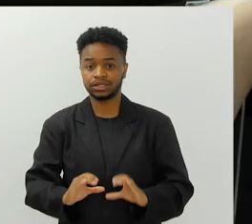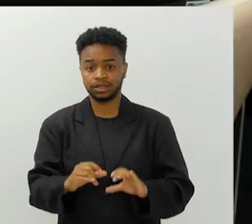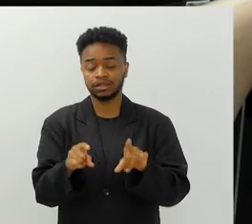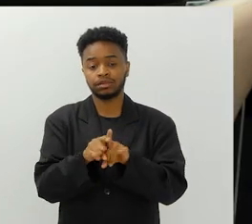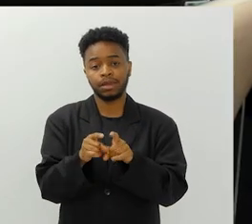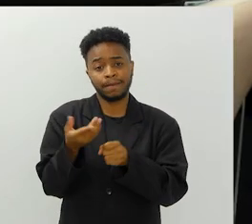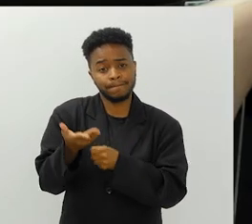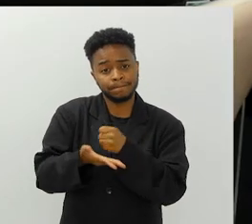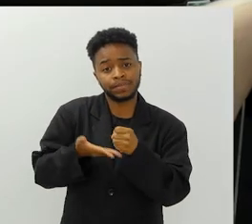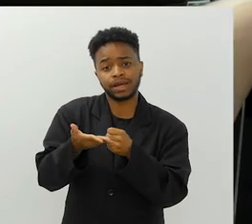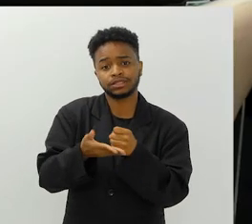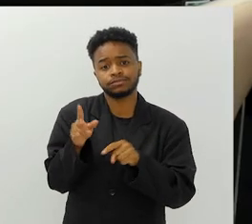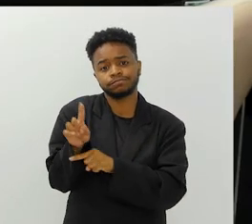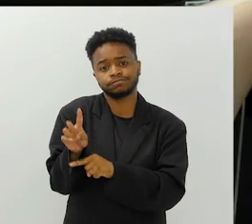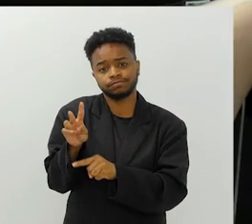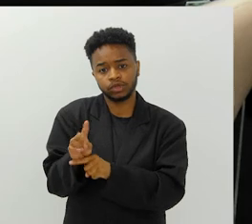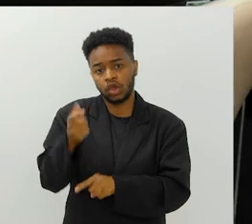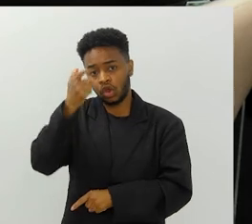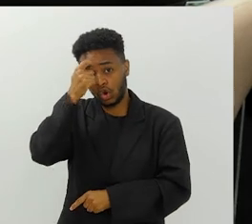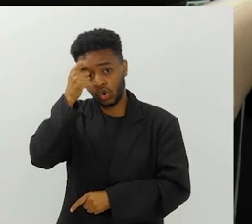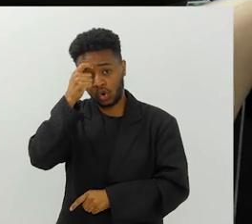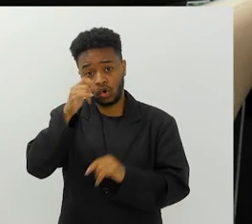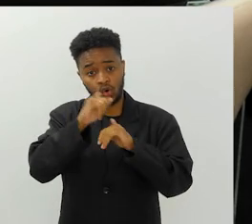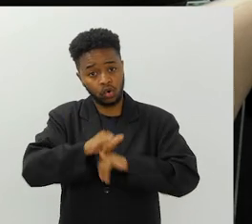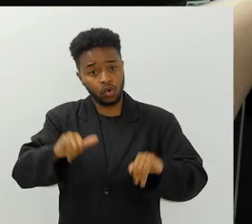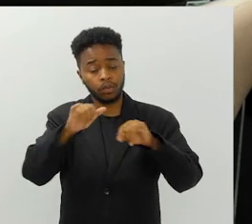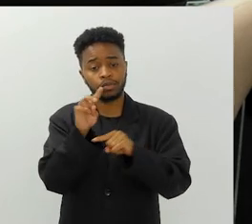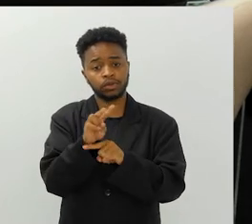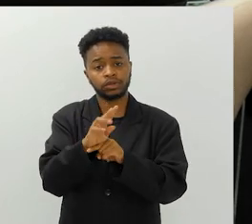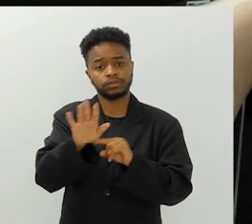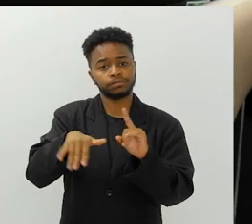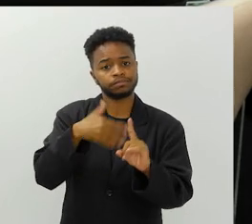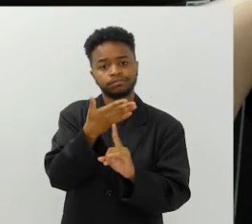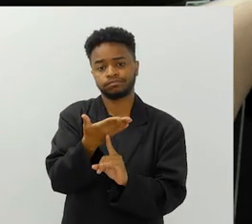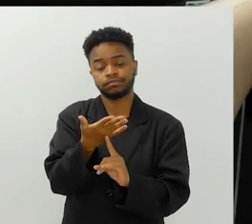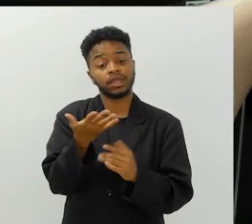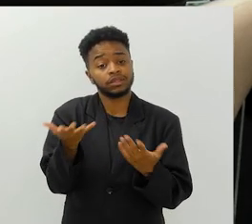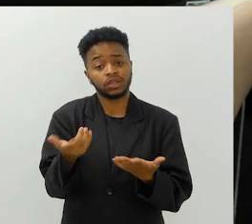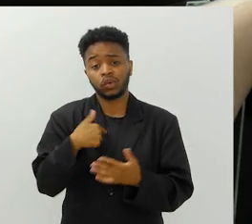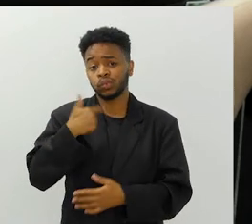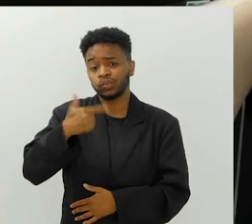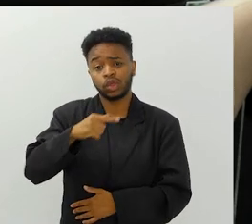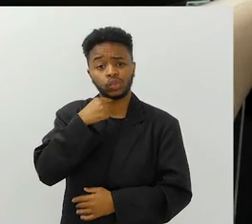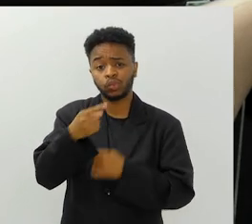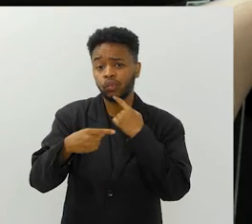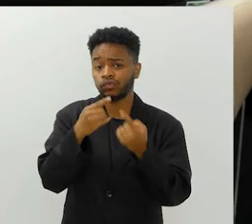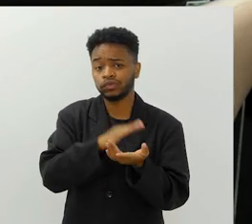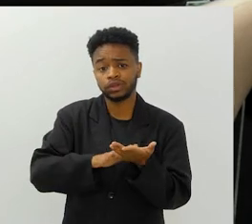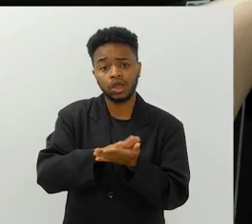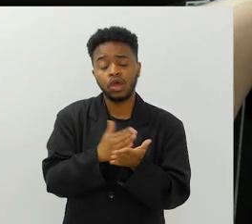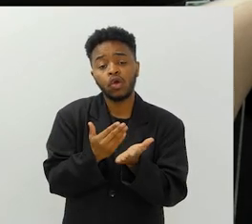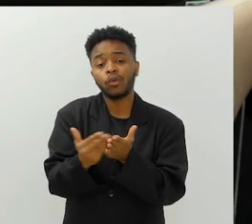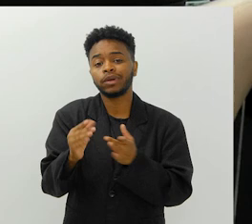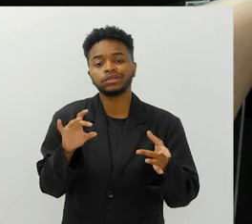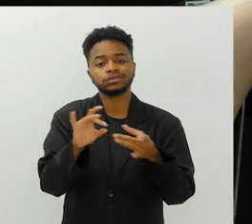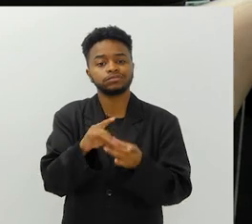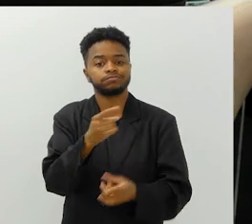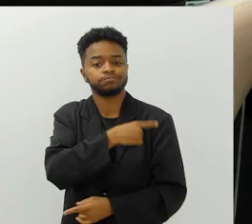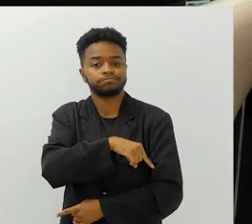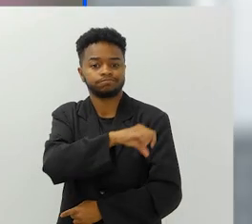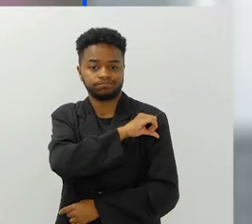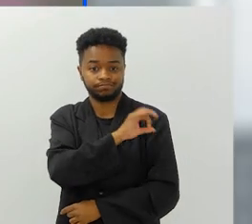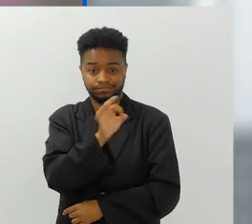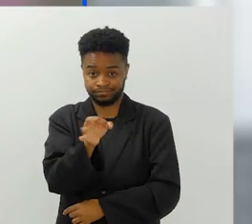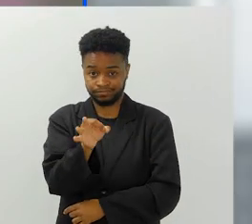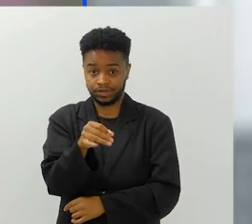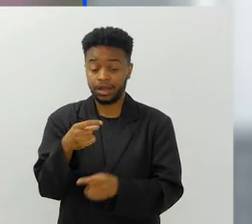da cidadania, é a base da preservação e conservação ambiental. E, sem dúvida, ela começa lá, no ensino